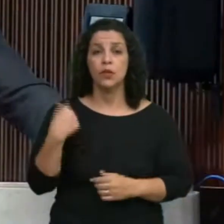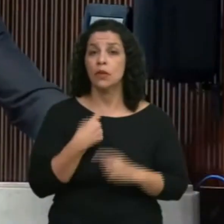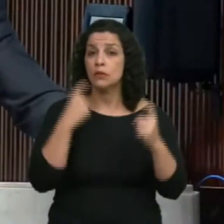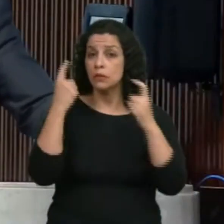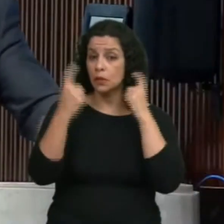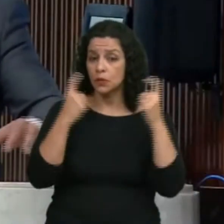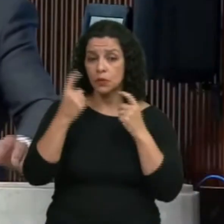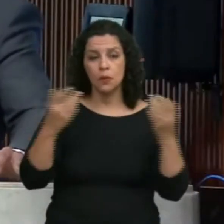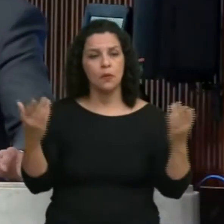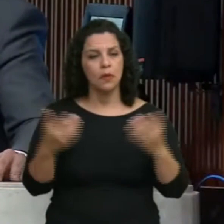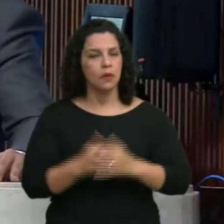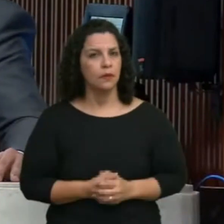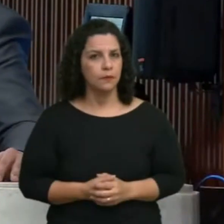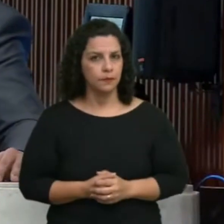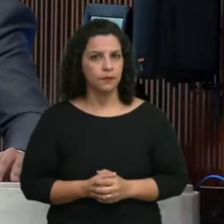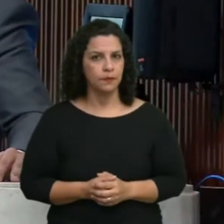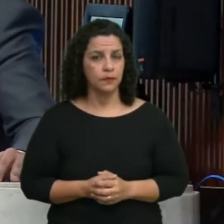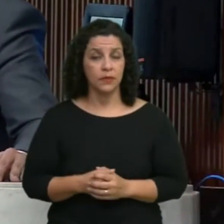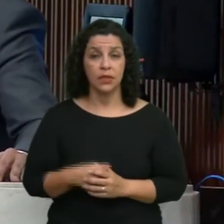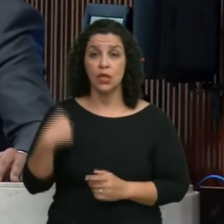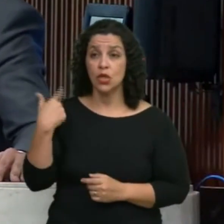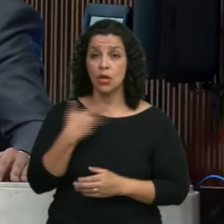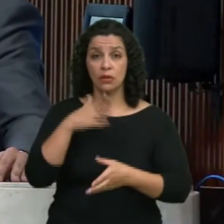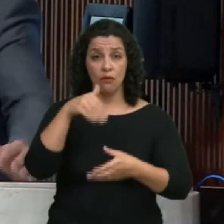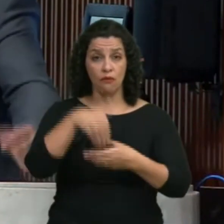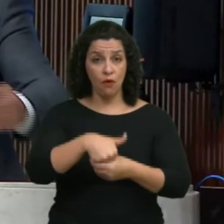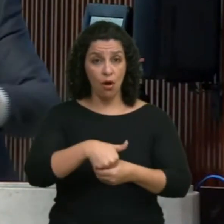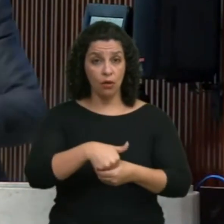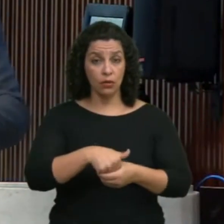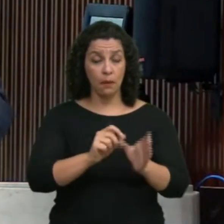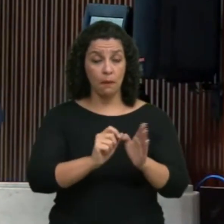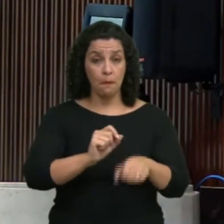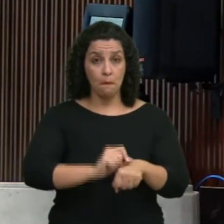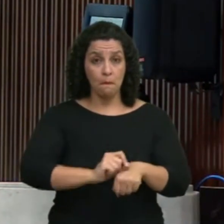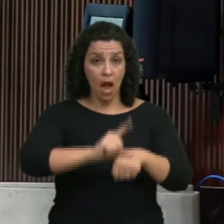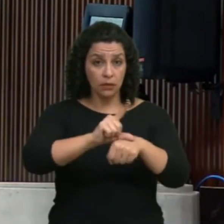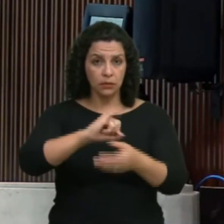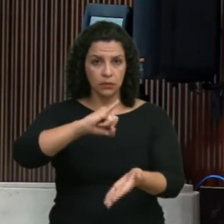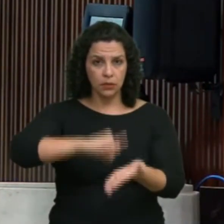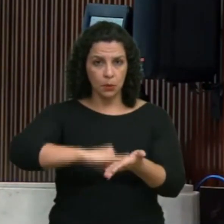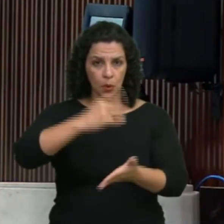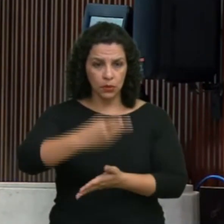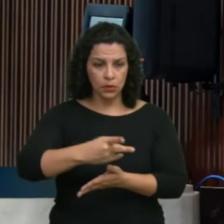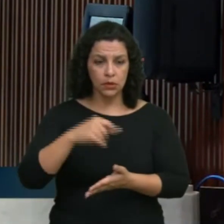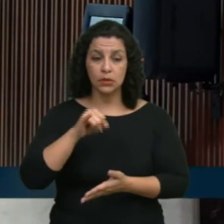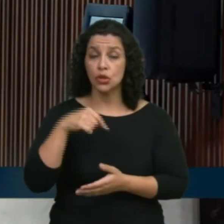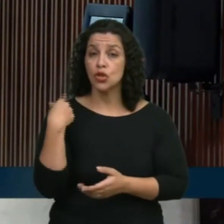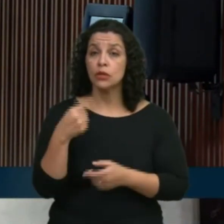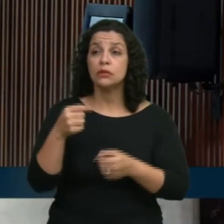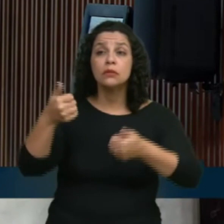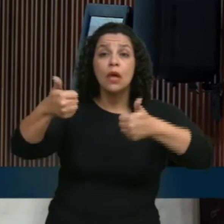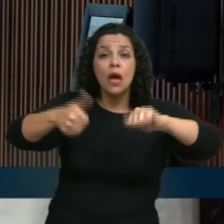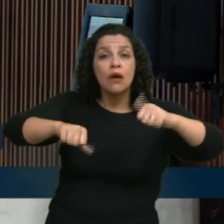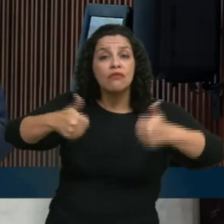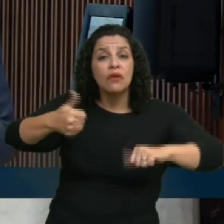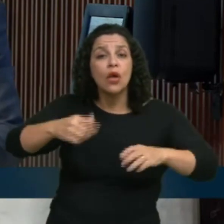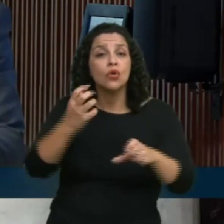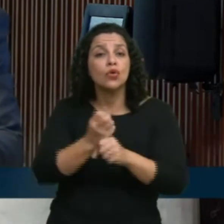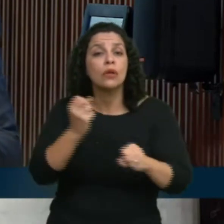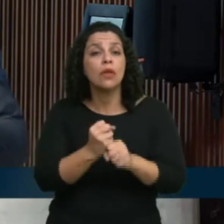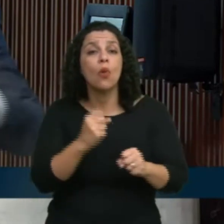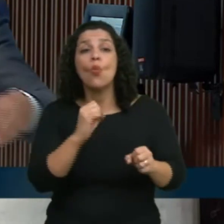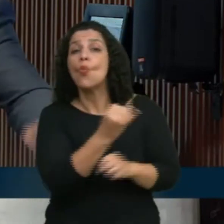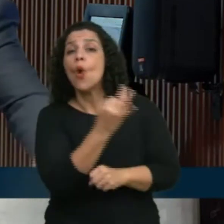preocupação é que não se vote nada de aumento de imposto enquanto se não se apurar o quanto essa